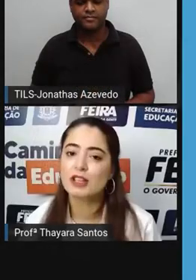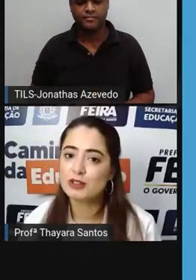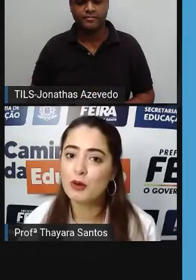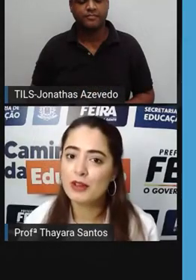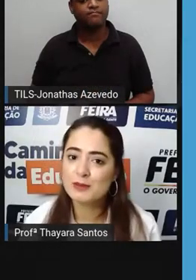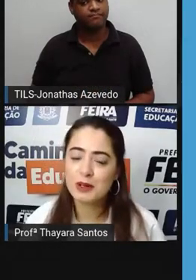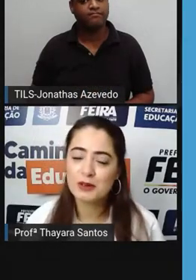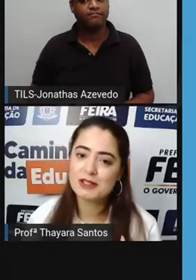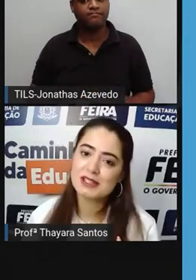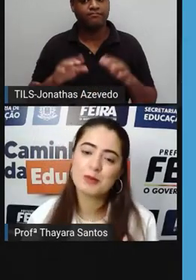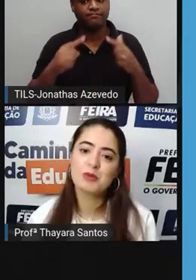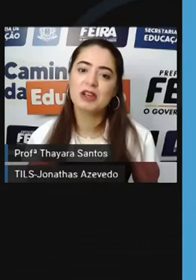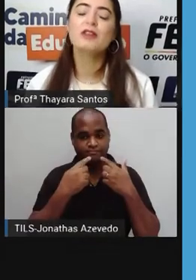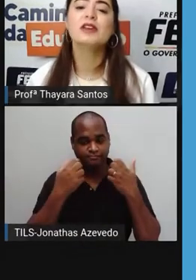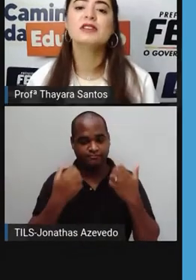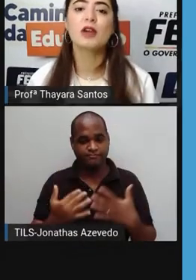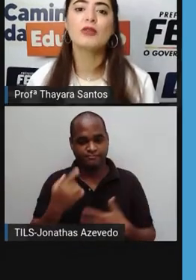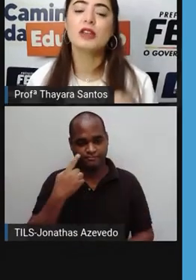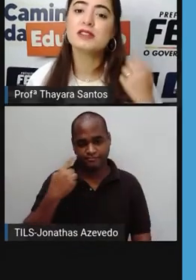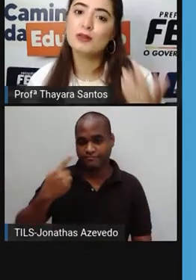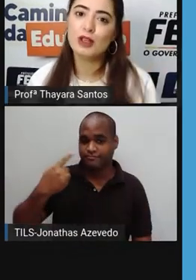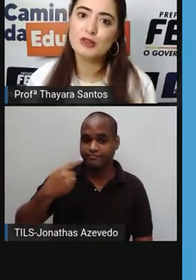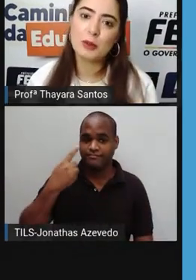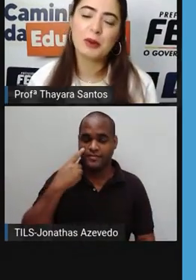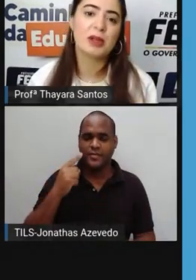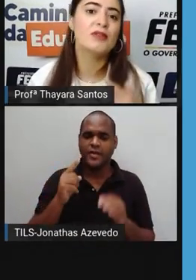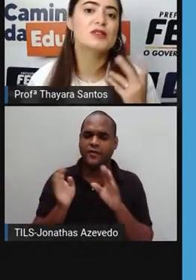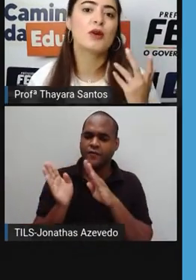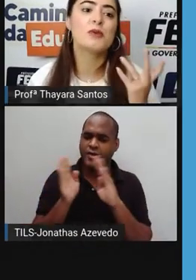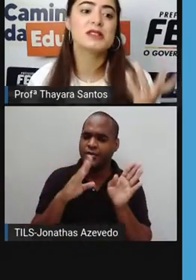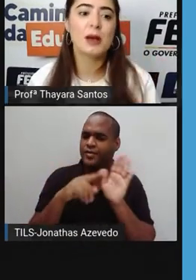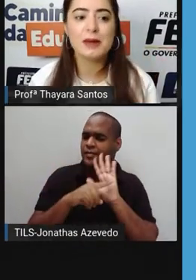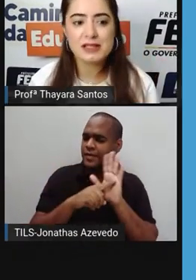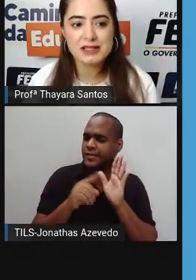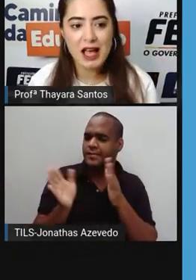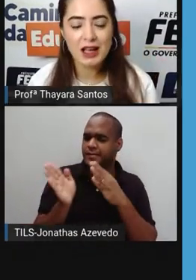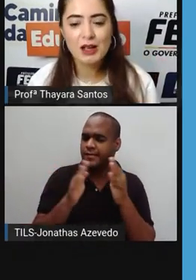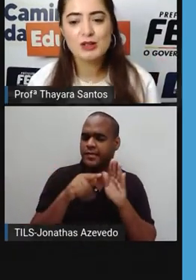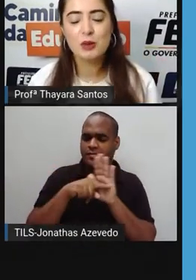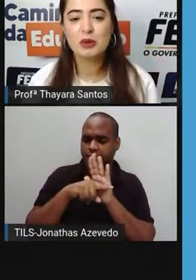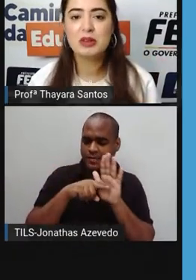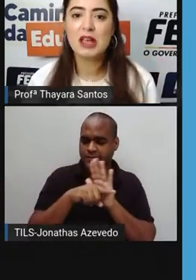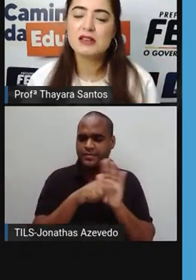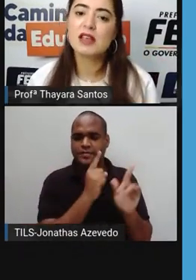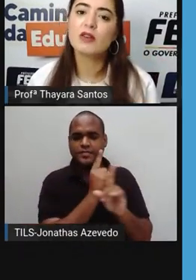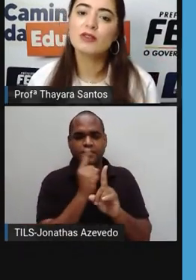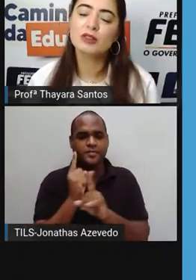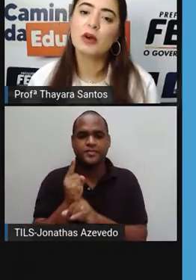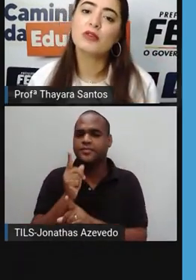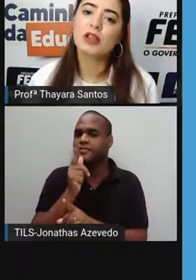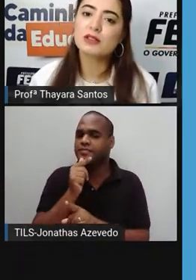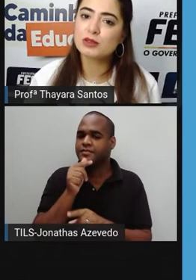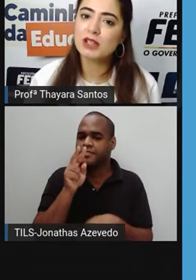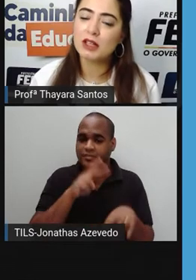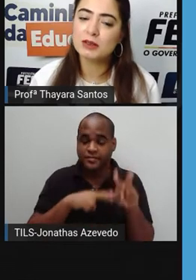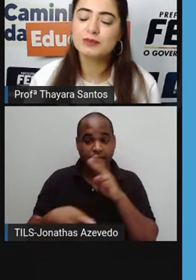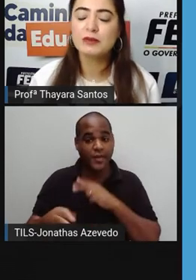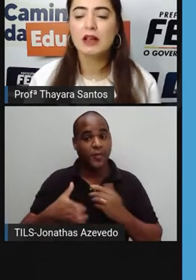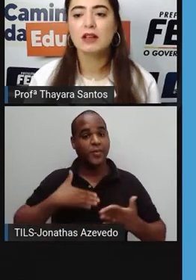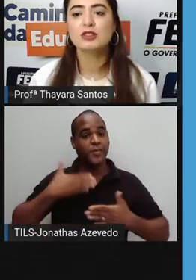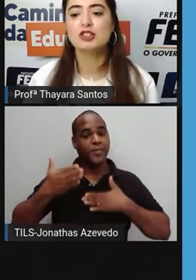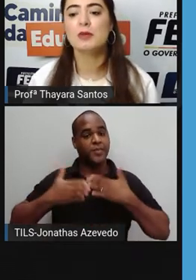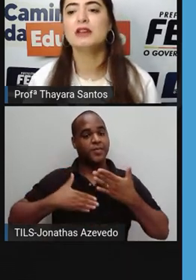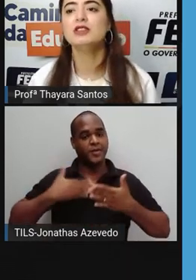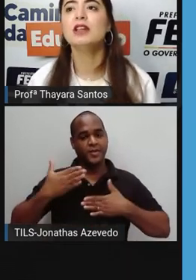Gente, eu confesso para vocês que é a primeira vez que eu vi esse vídeo, é a primeira vez que eu comecei a pesquisar sobre o que é essa água virtual, eu fiquei assustada.